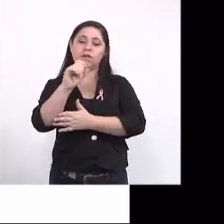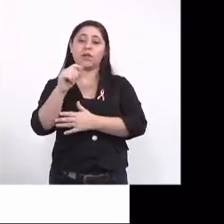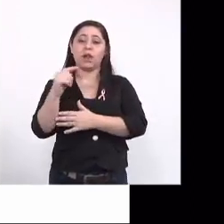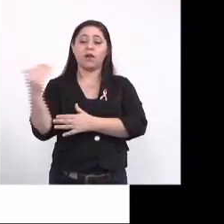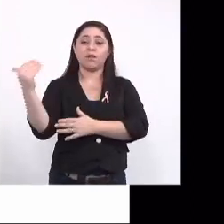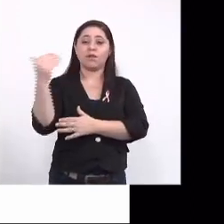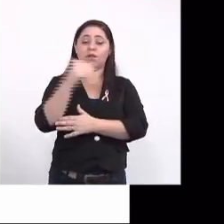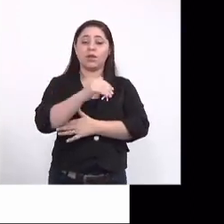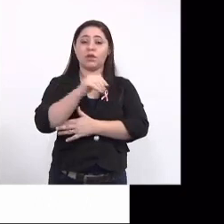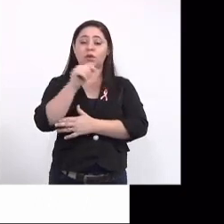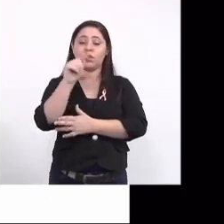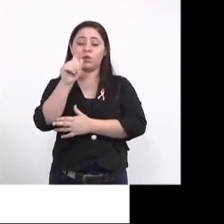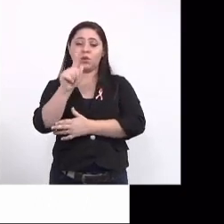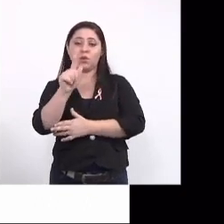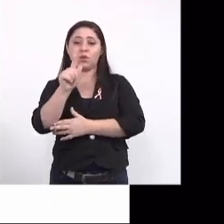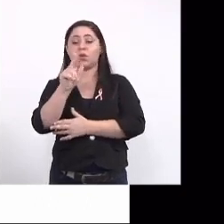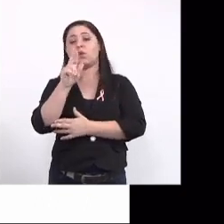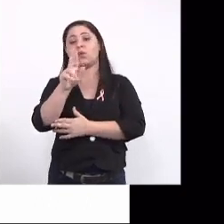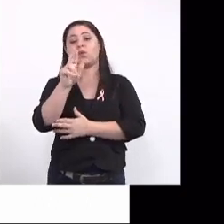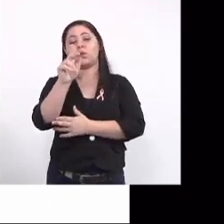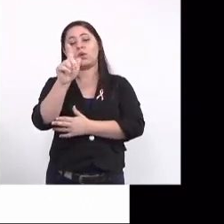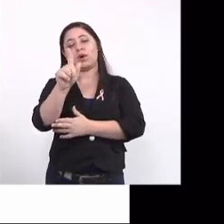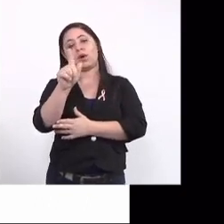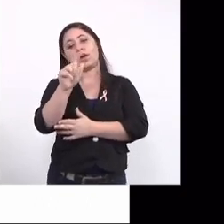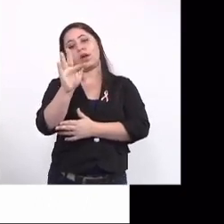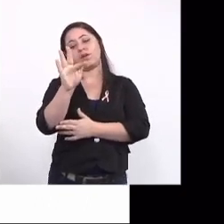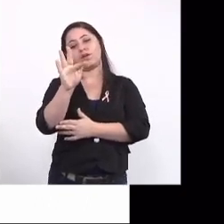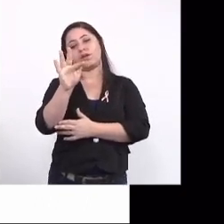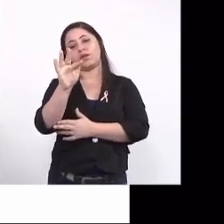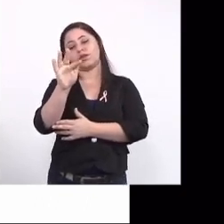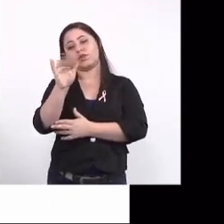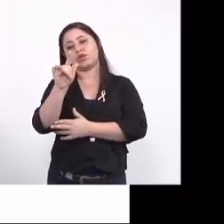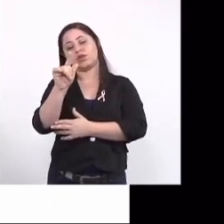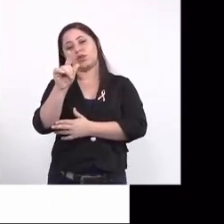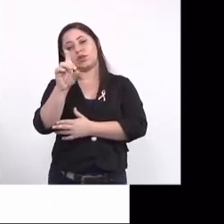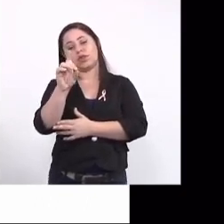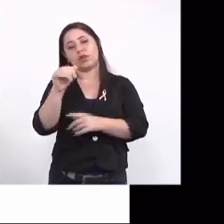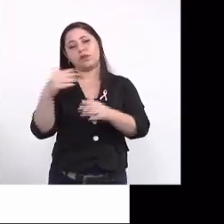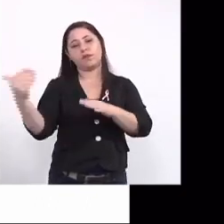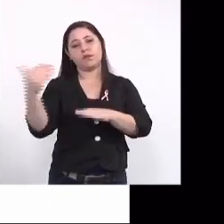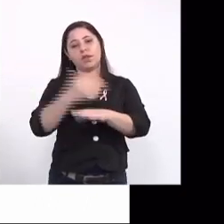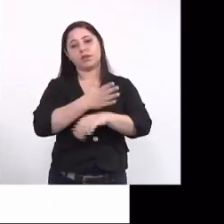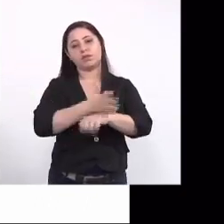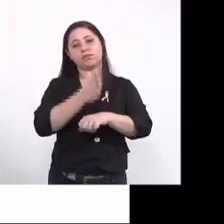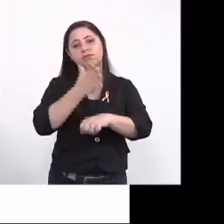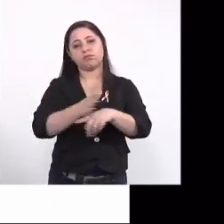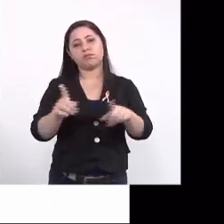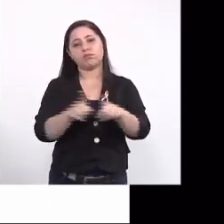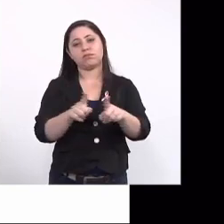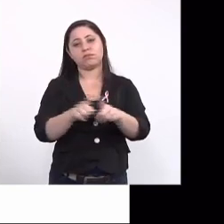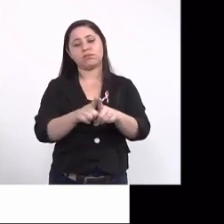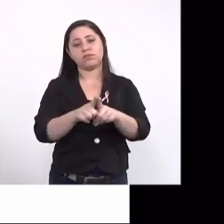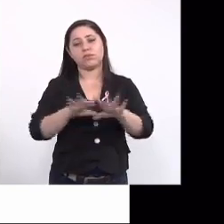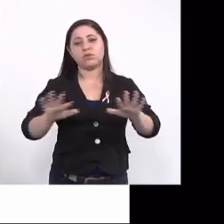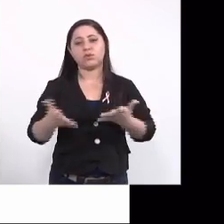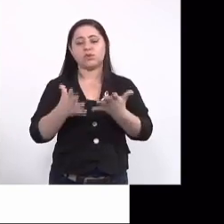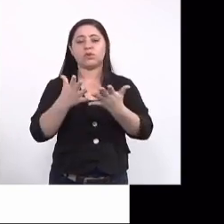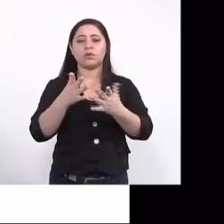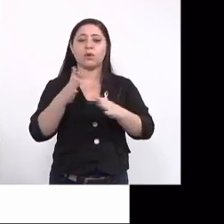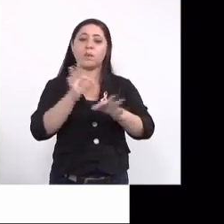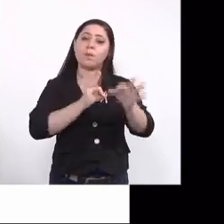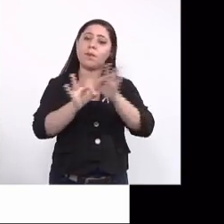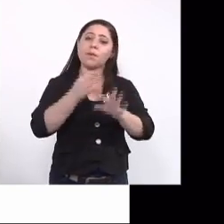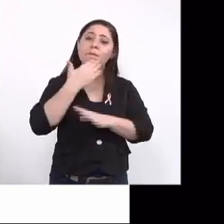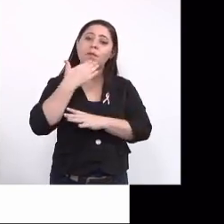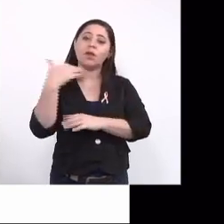ela vem até a UFMS em novembro para capacitar a equipe desses residentes para atender essas crianças e aprimorar e